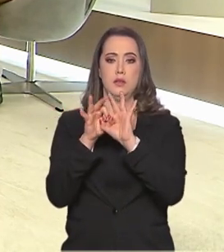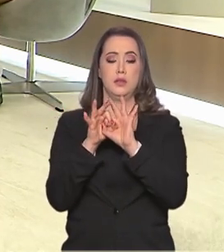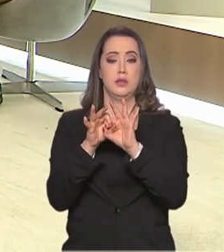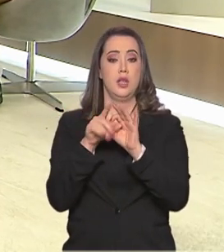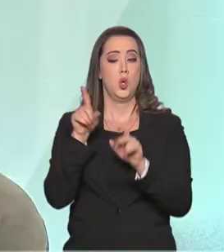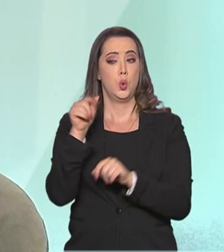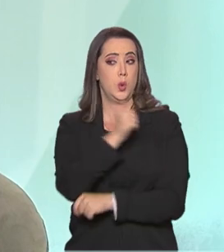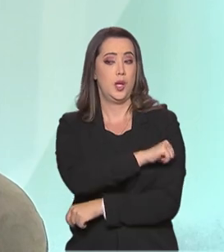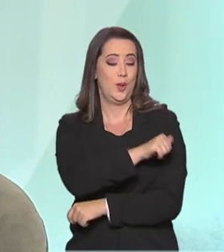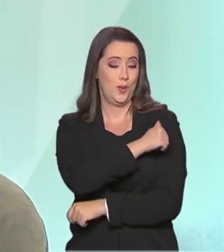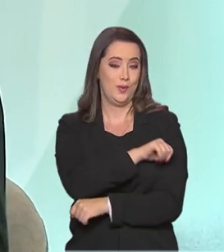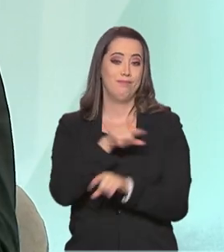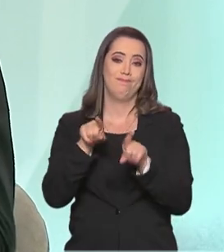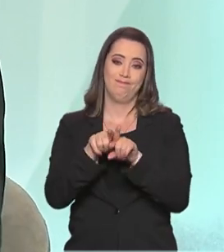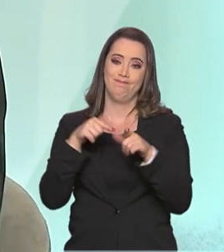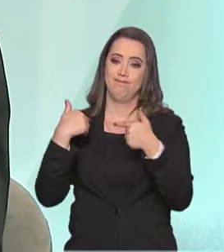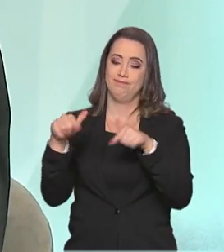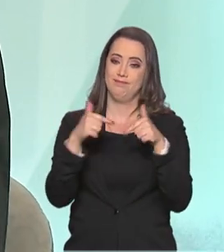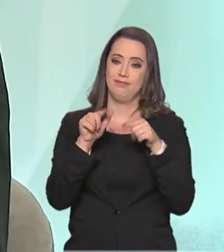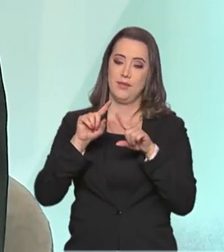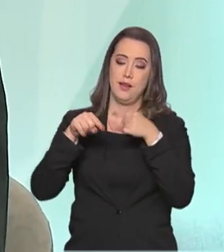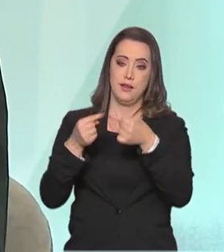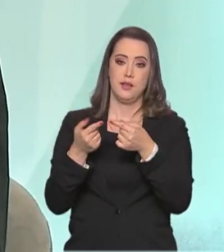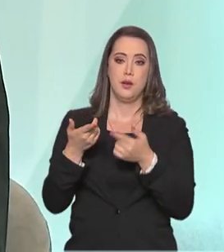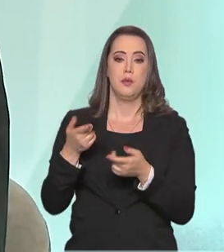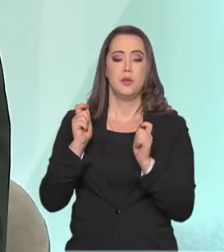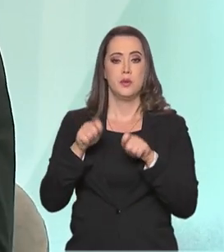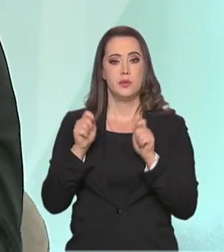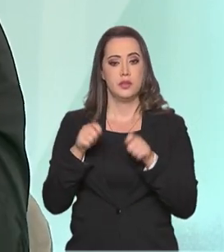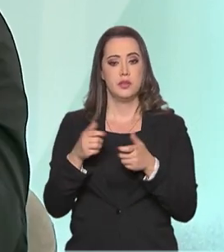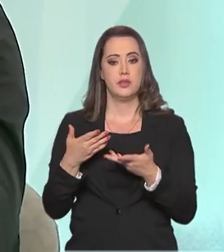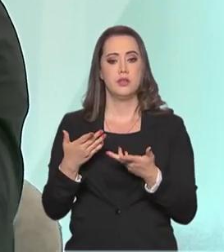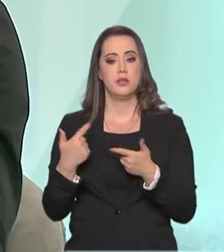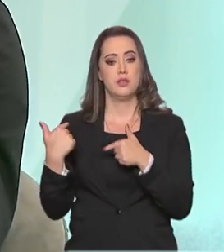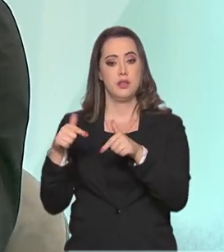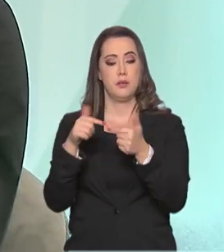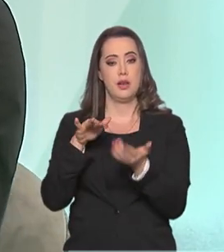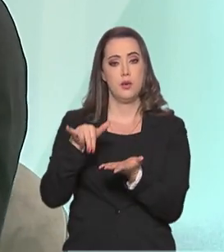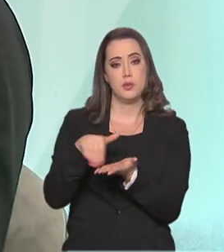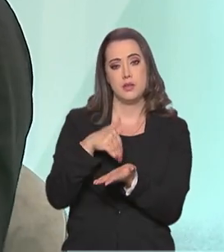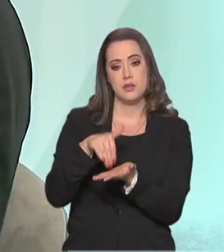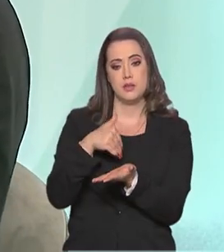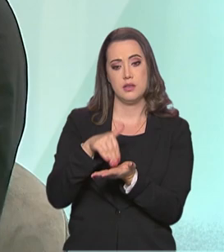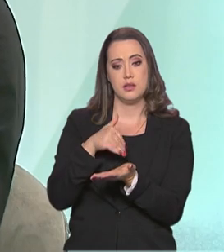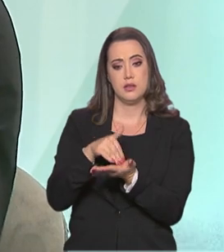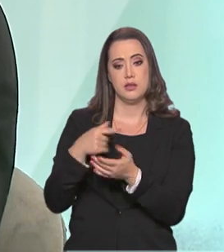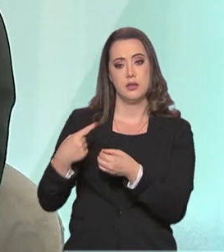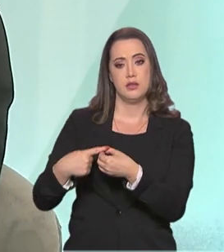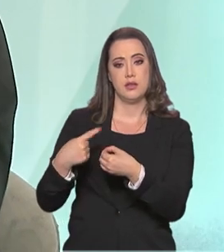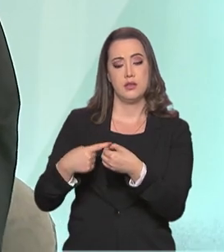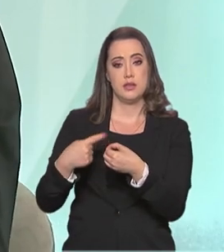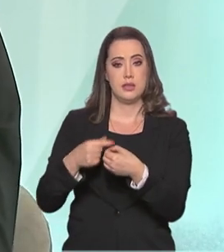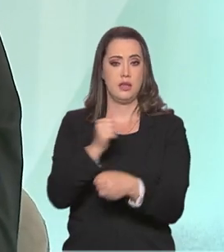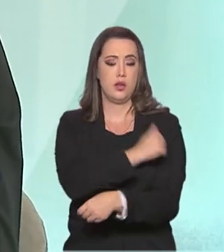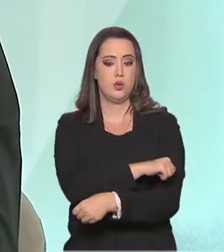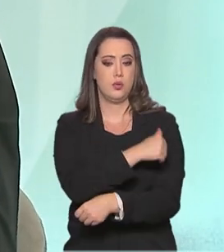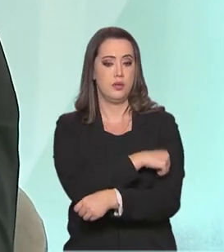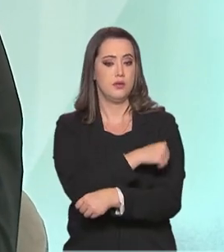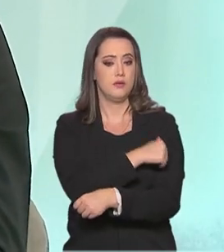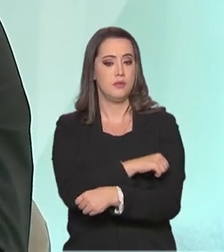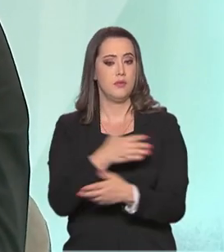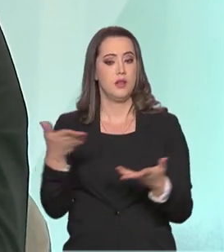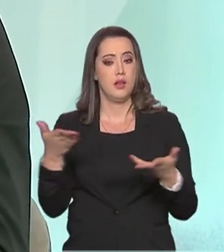Olímpica do Rio de Janeiro. E aí, sim, tive a oportunidade, com o Poder Público, de ser secretário da cidade de Niterói, no Rio de Janeiro,